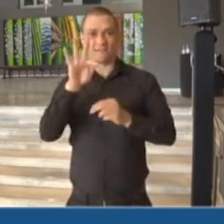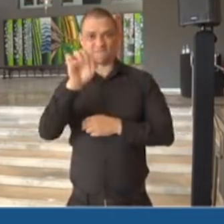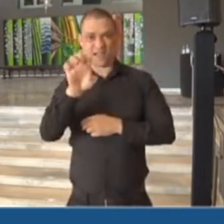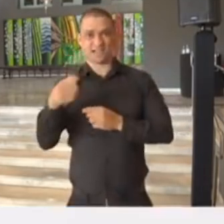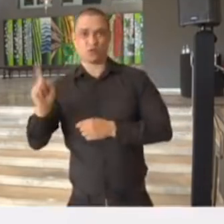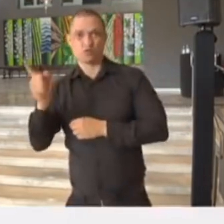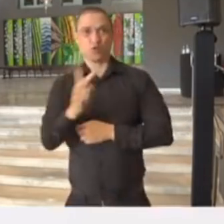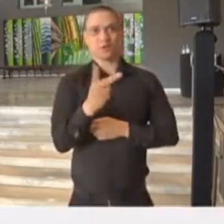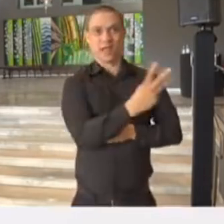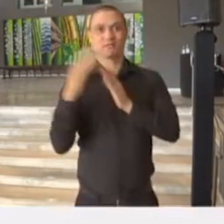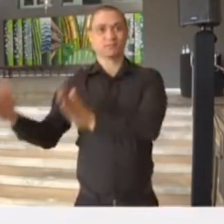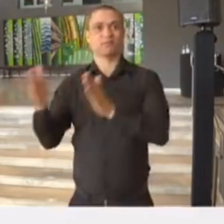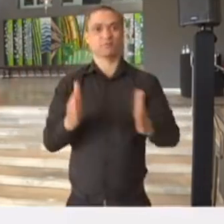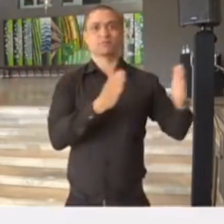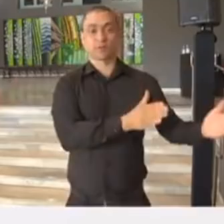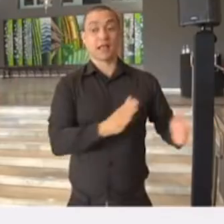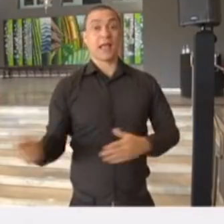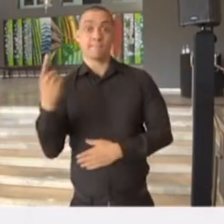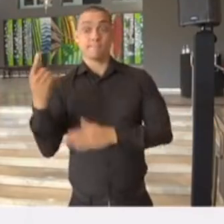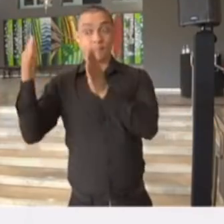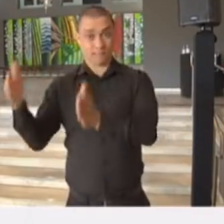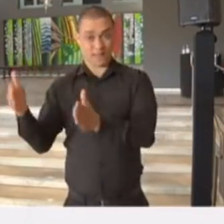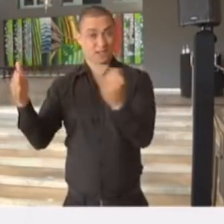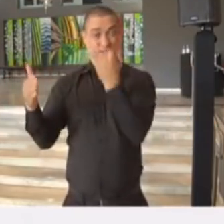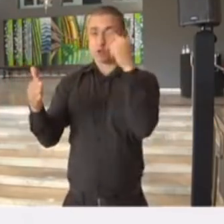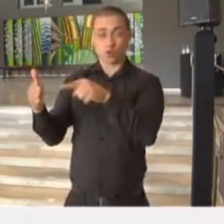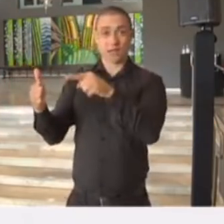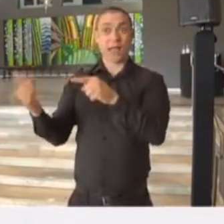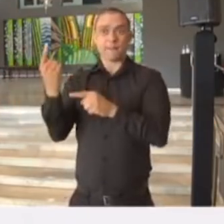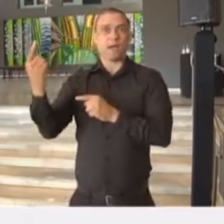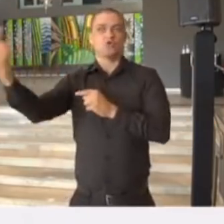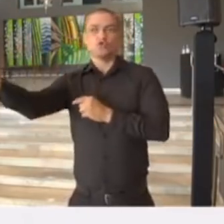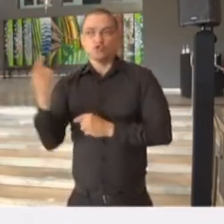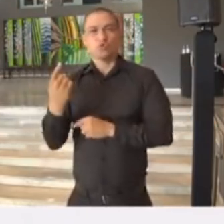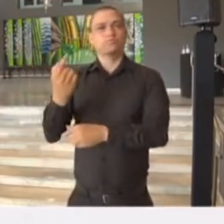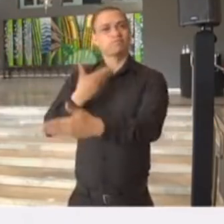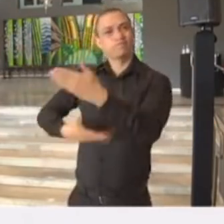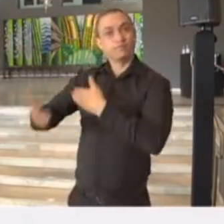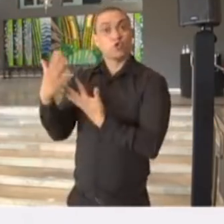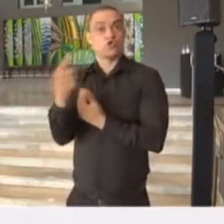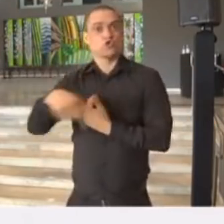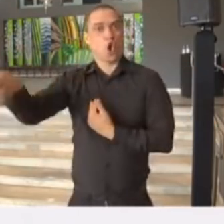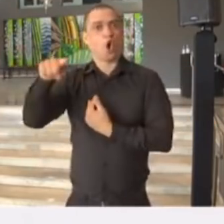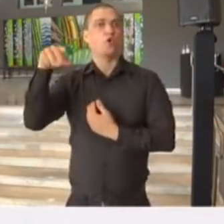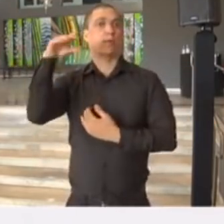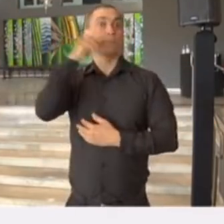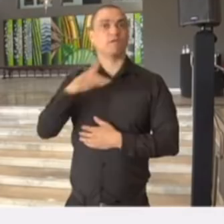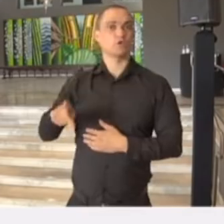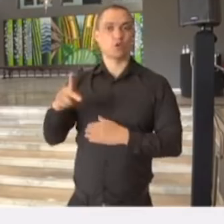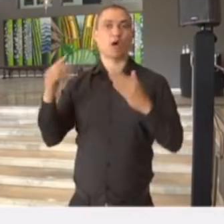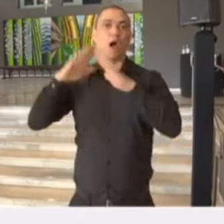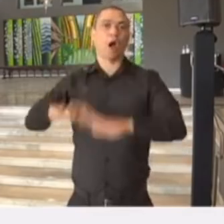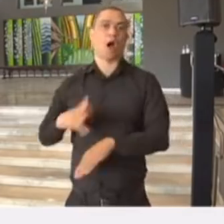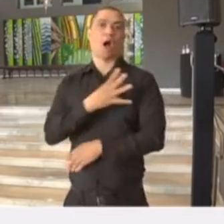pode passar, que são, uma, muito importante, o acolhimento socioemocional, os jovens, os profissionais, estão saindo de uma